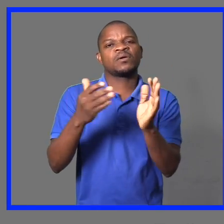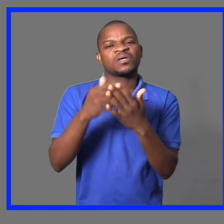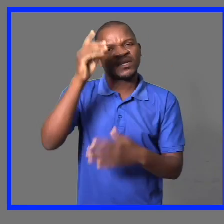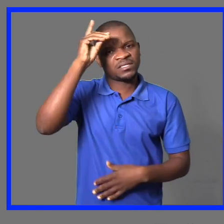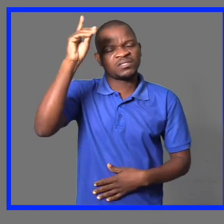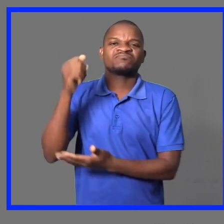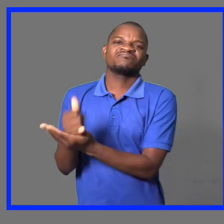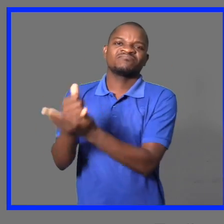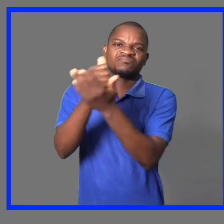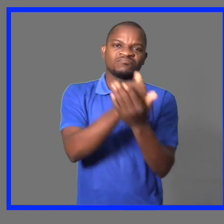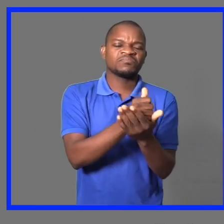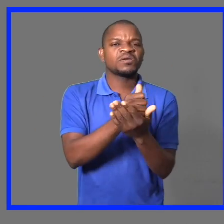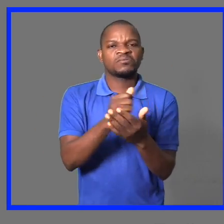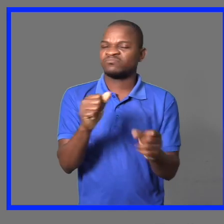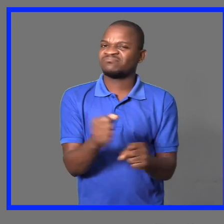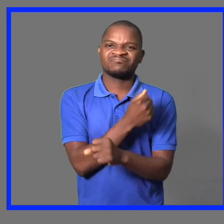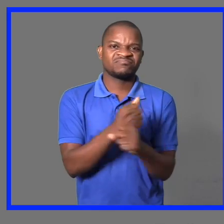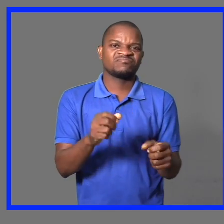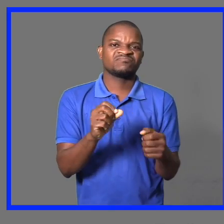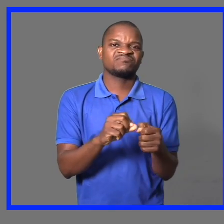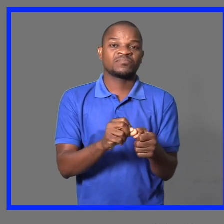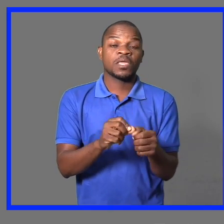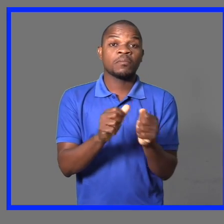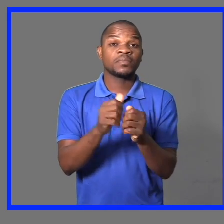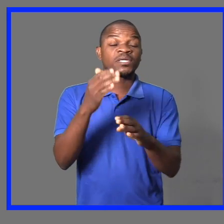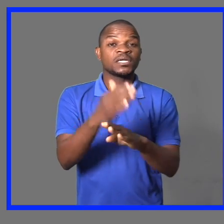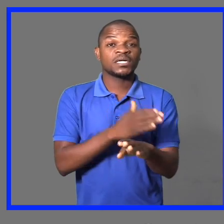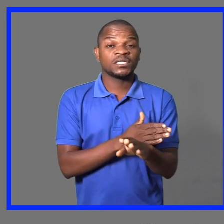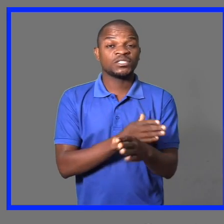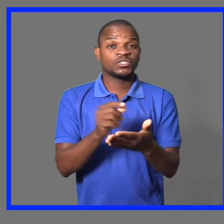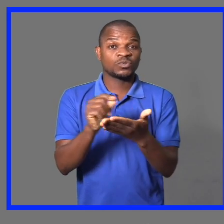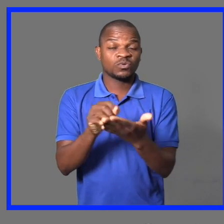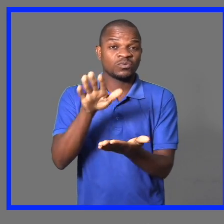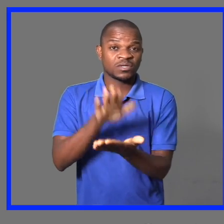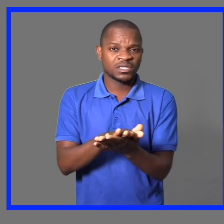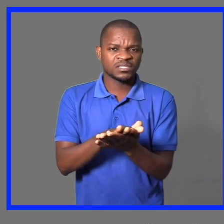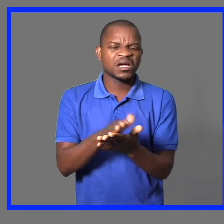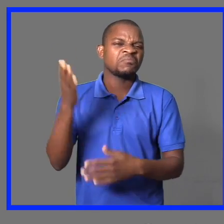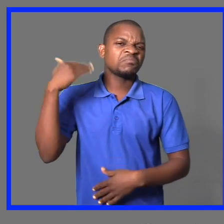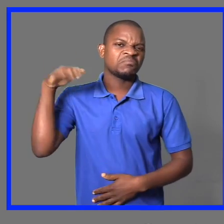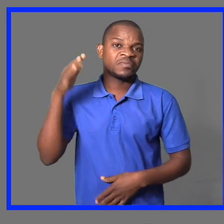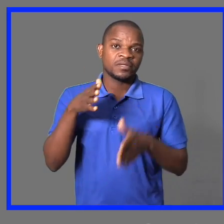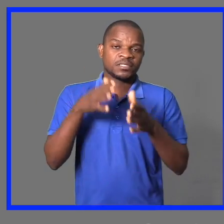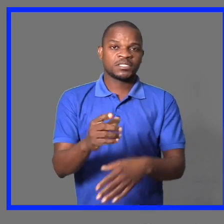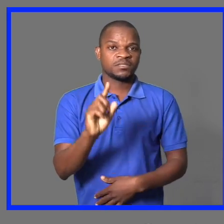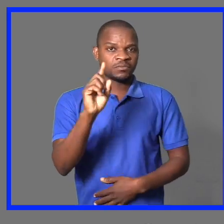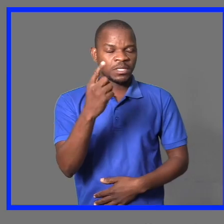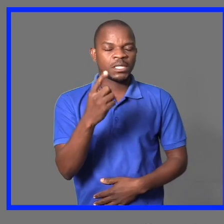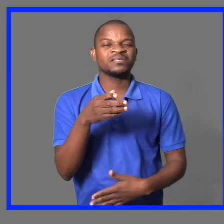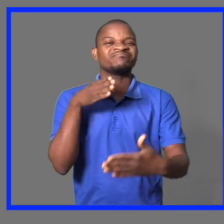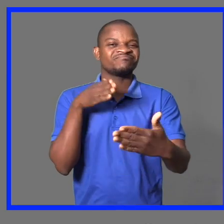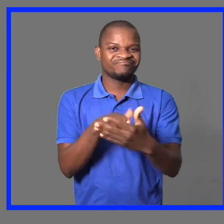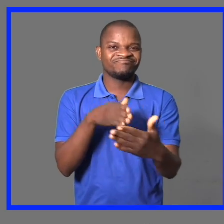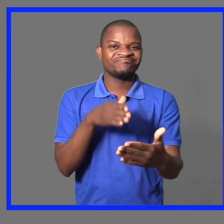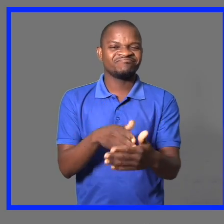eles acordam de Deus e Deus, mas você não disse, era assim. Na escola, primeiro, primeiro, começou a primeira classe,